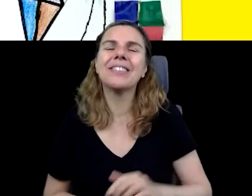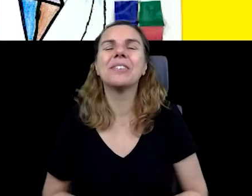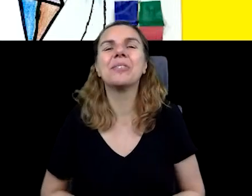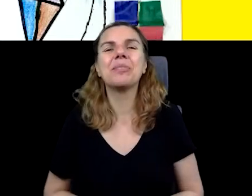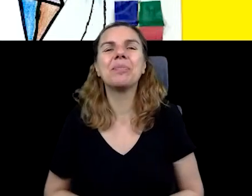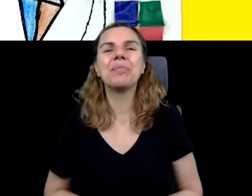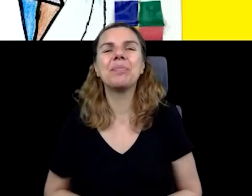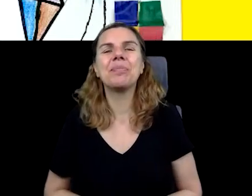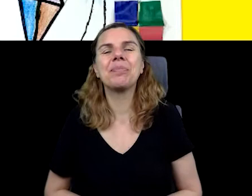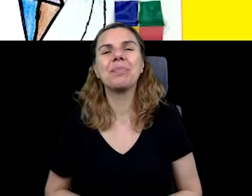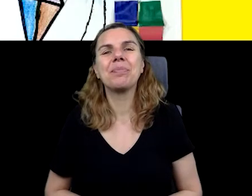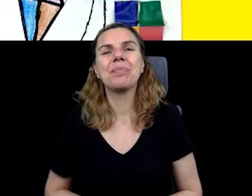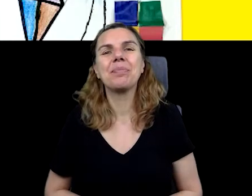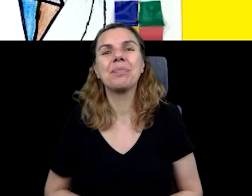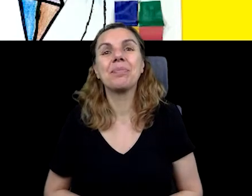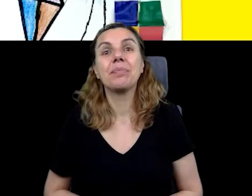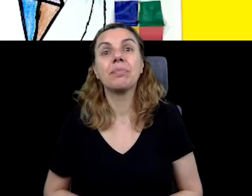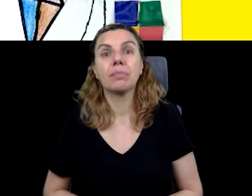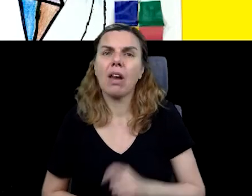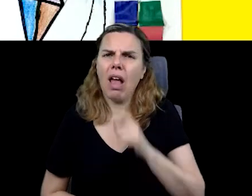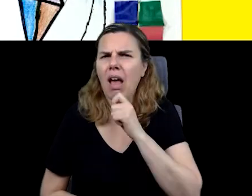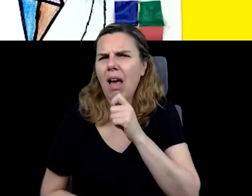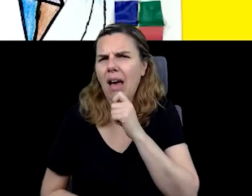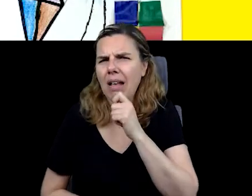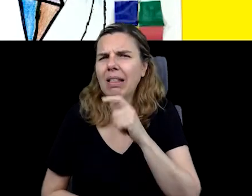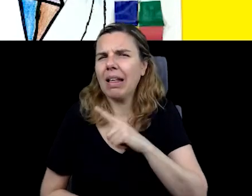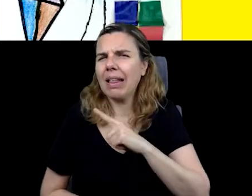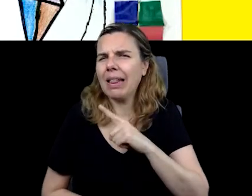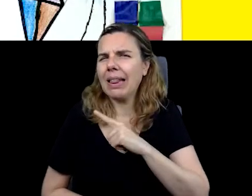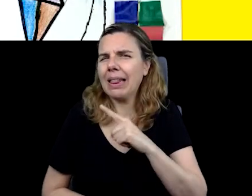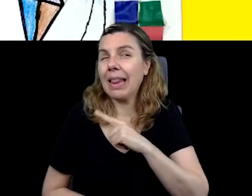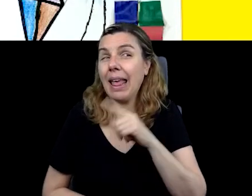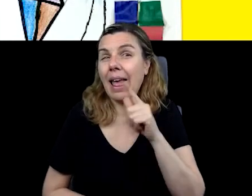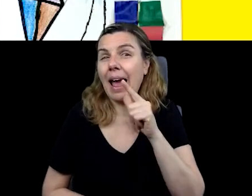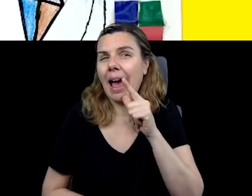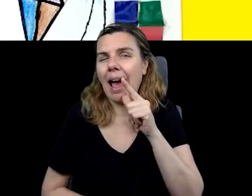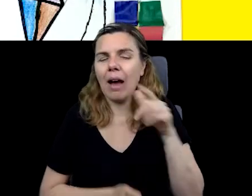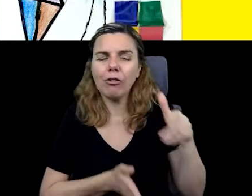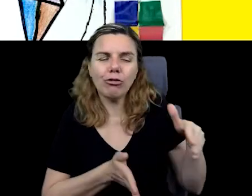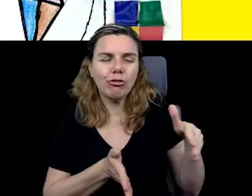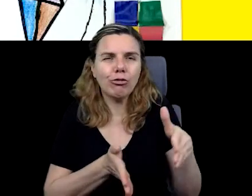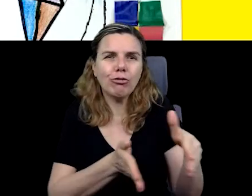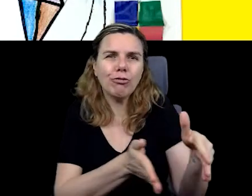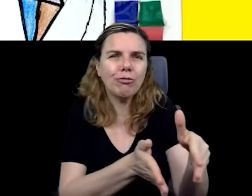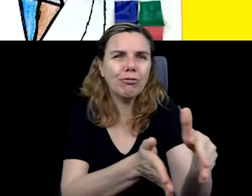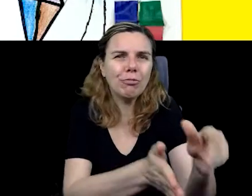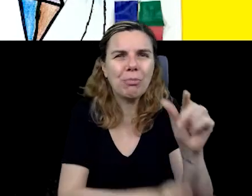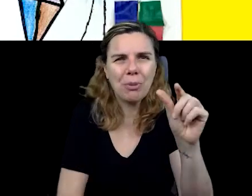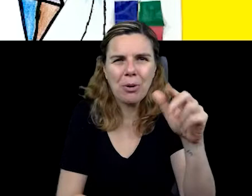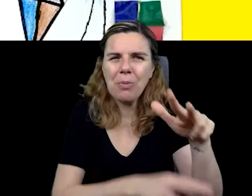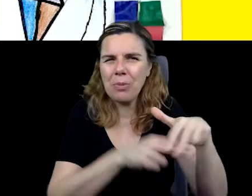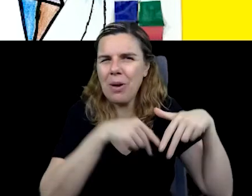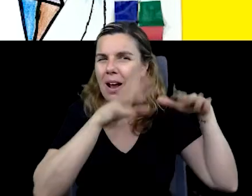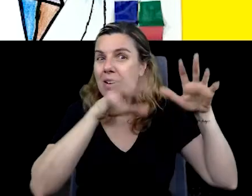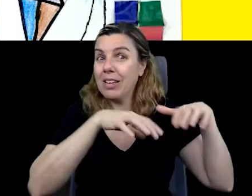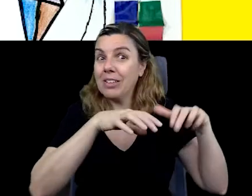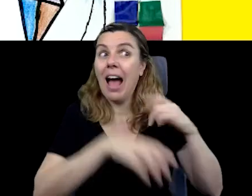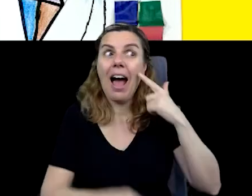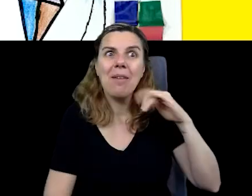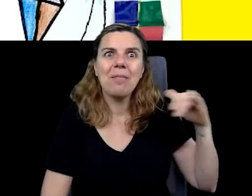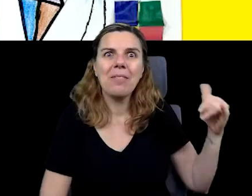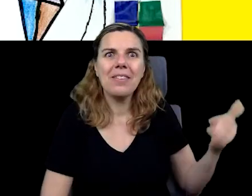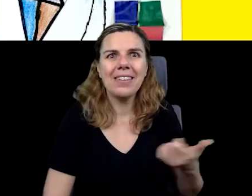calçada. Ainda tinha aquelas pequenas correntezas. E sabe o que a gente fazia? Aproveitava para